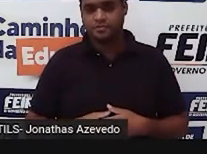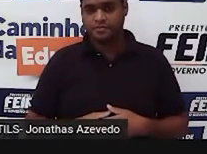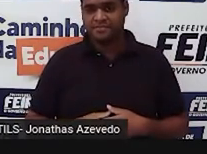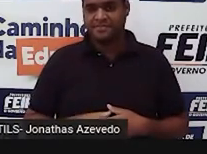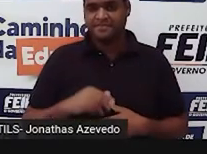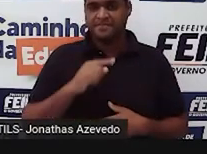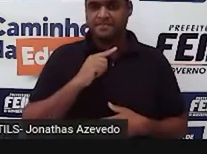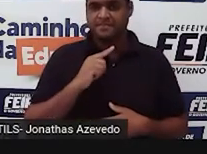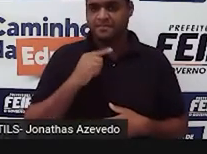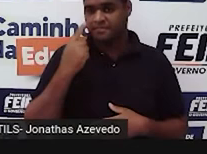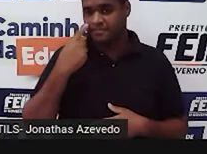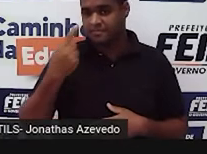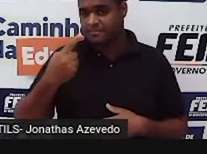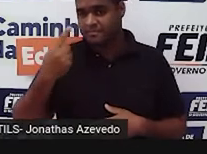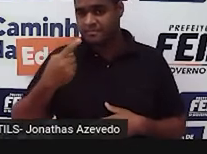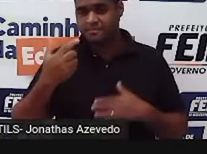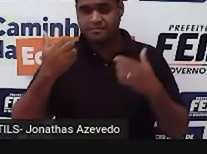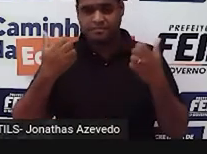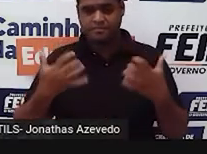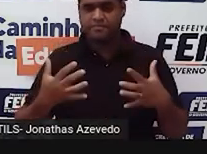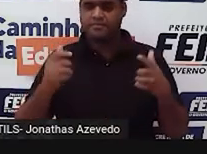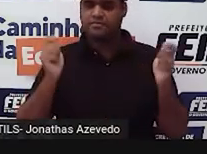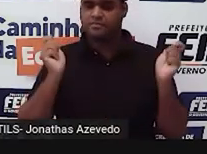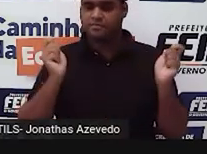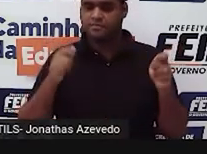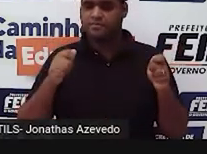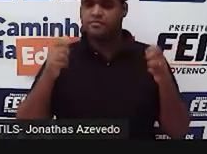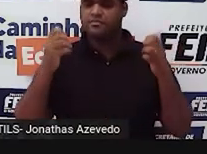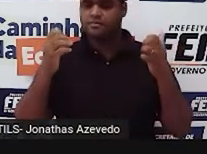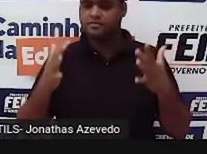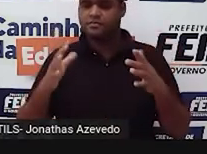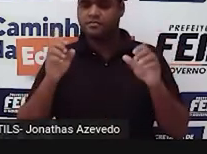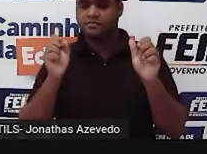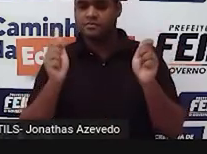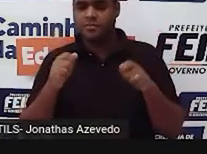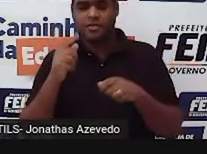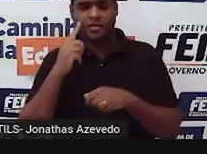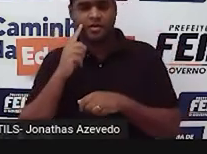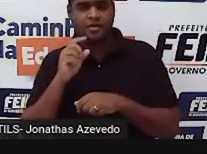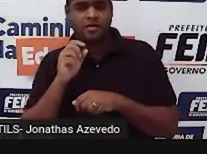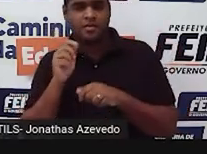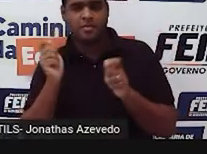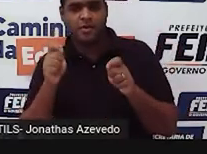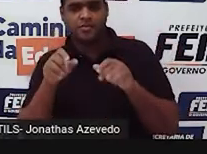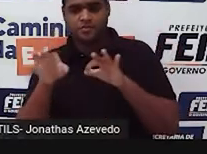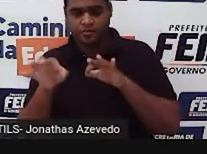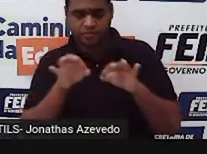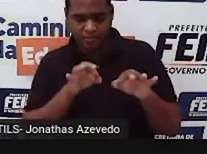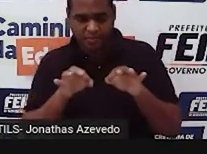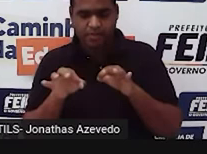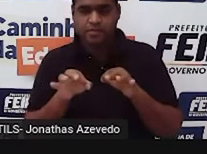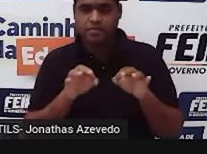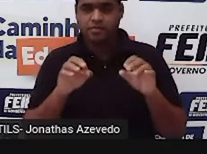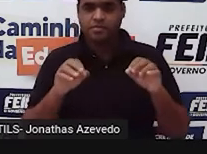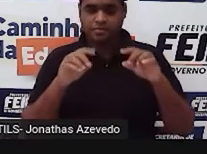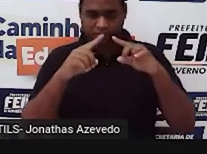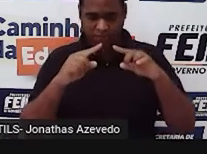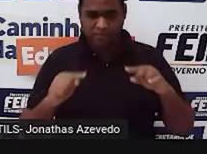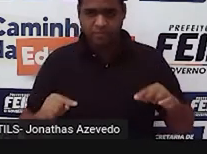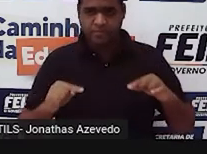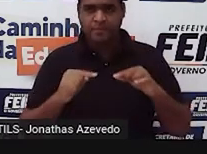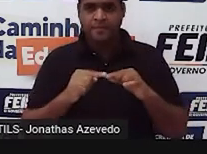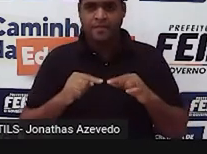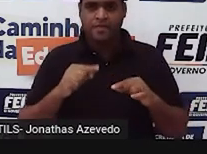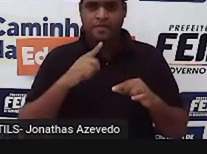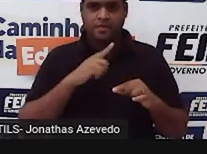primeiras medidas, né? É possível dar para construir um triângulo com medidas 3